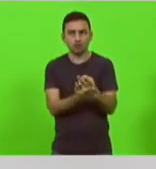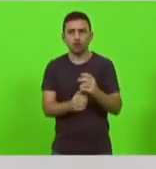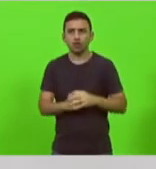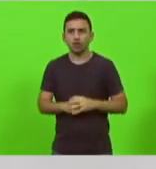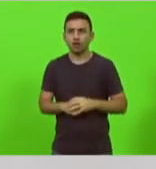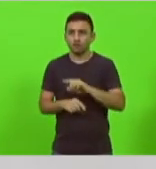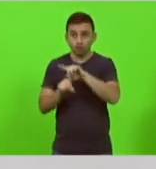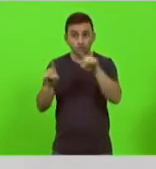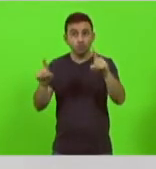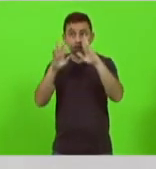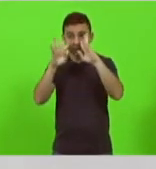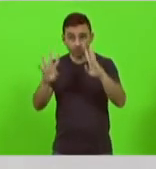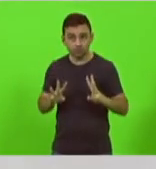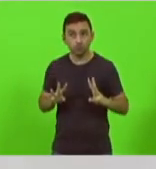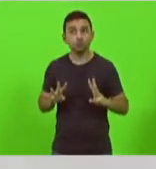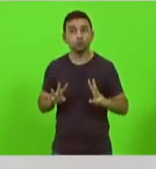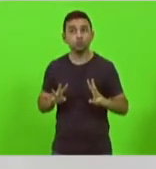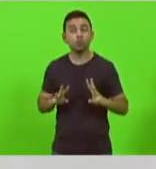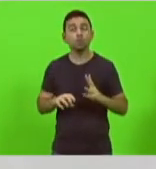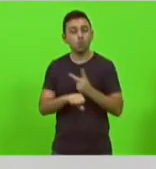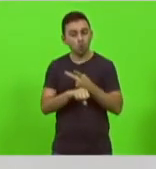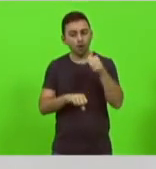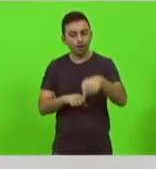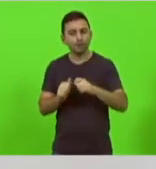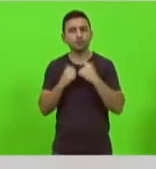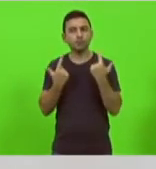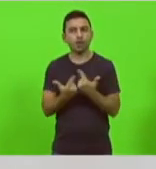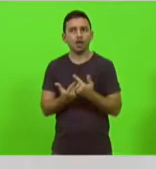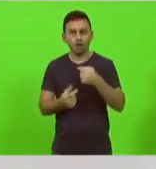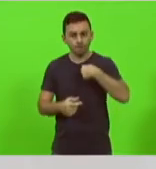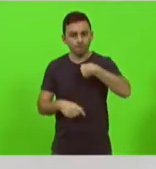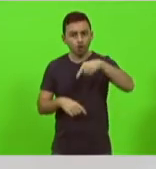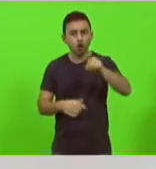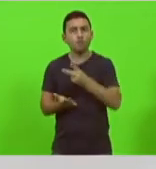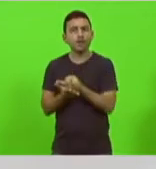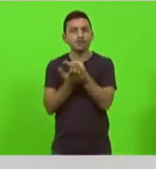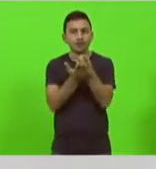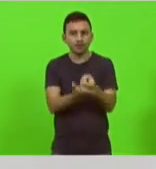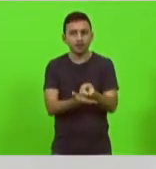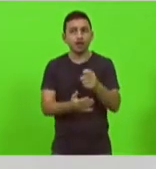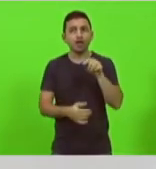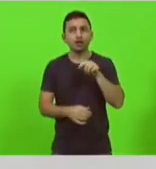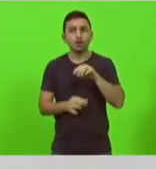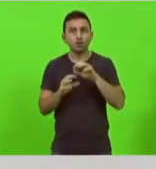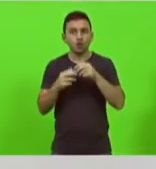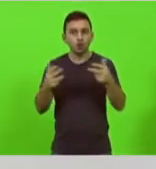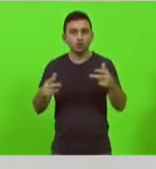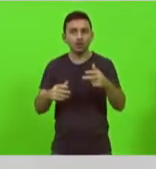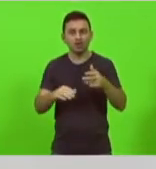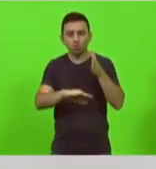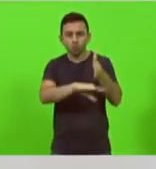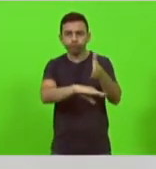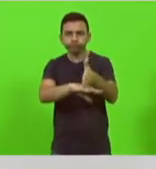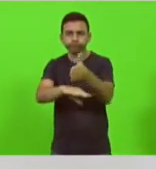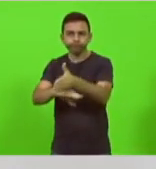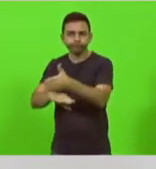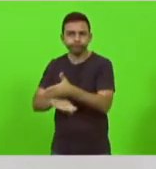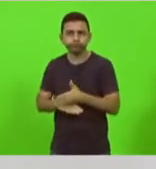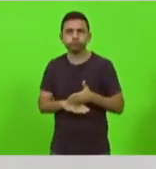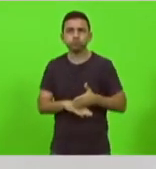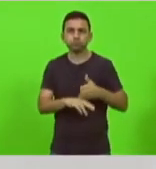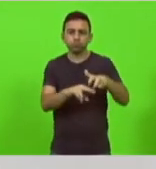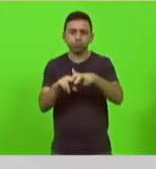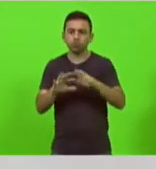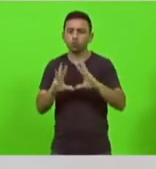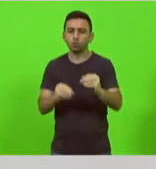que estiver me ouvindo procure essa casa porque eu vou começar a levar esses pacientes esse caso nos gabinetes que se calarem